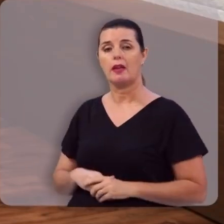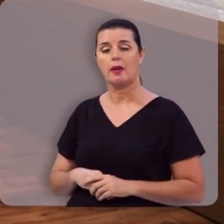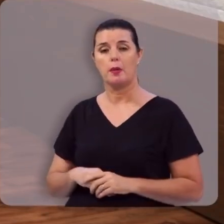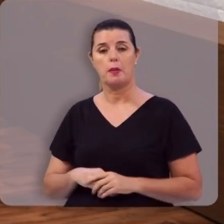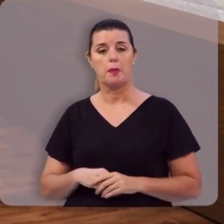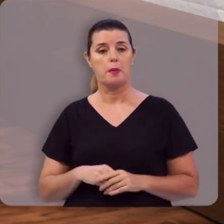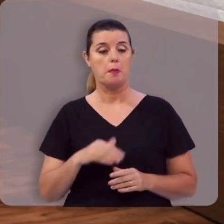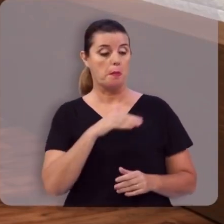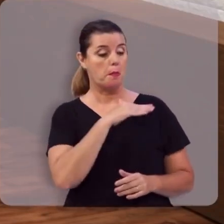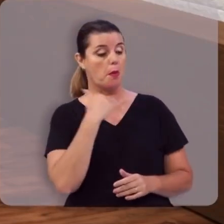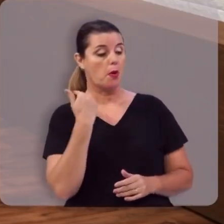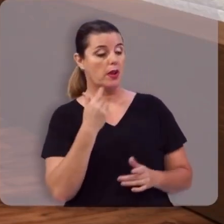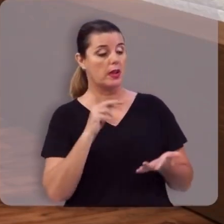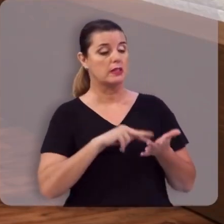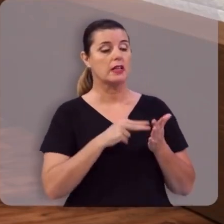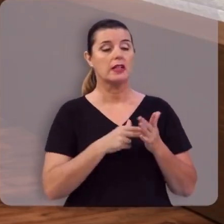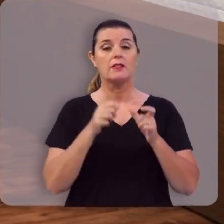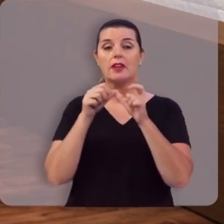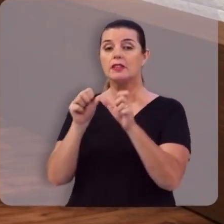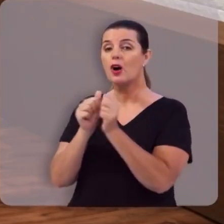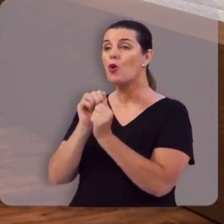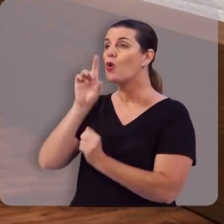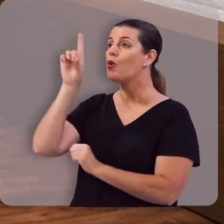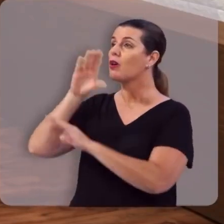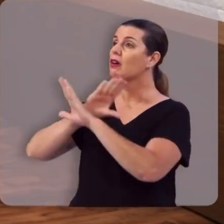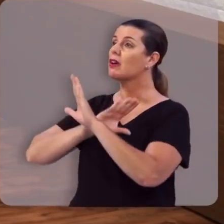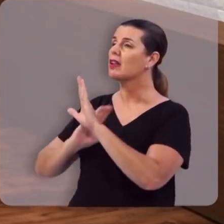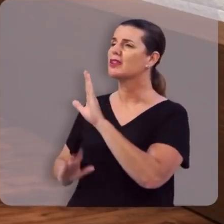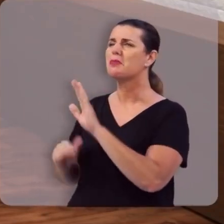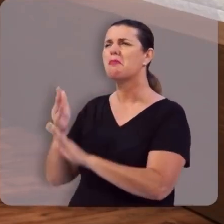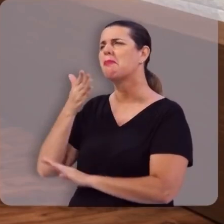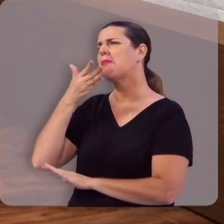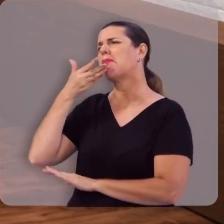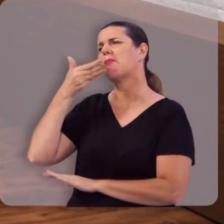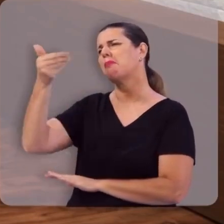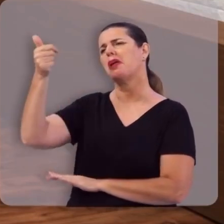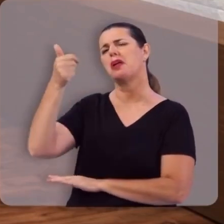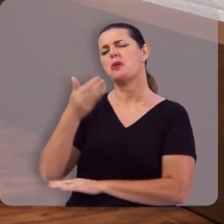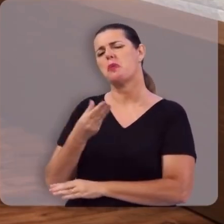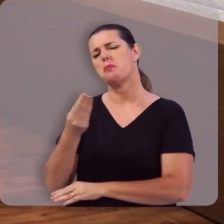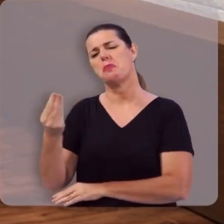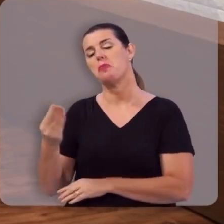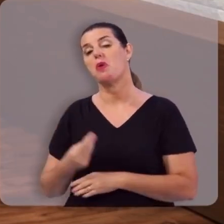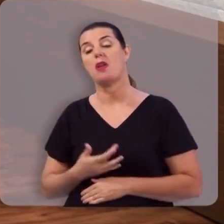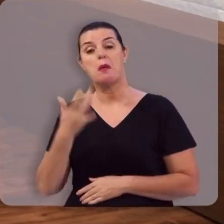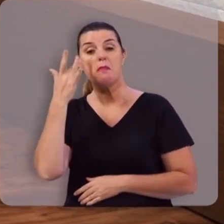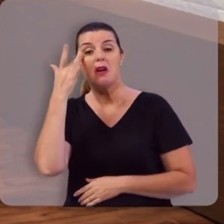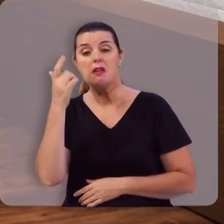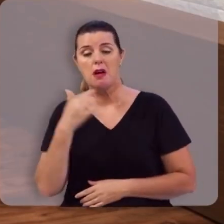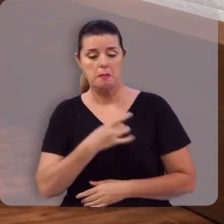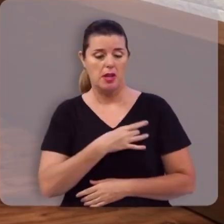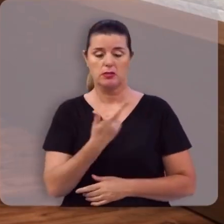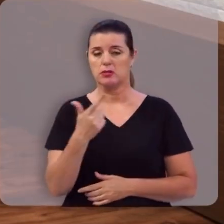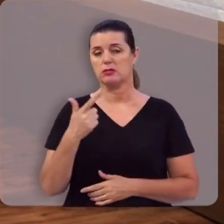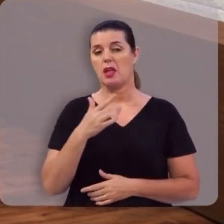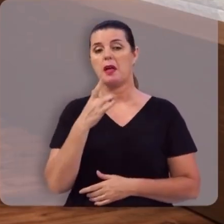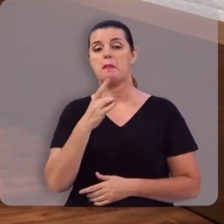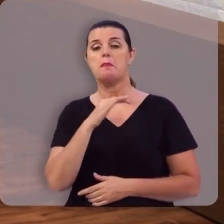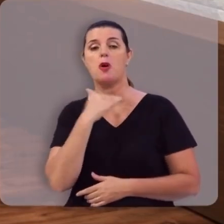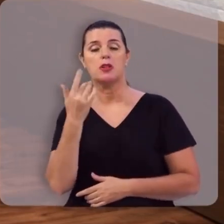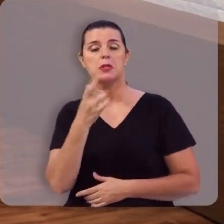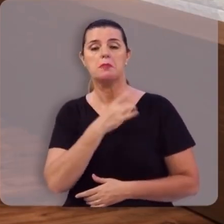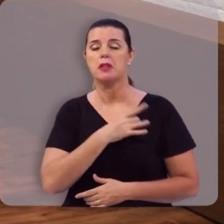é partir para estar com Cristo, que é incomparavelmente melhor. Ele não tem medo do amanhã, ele não tem medo da morte,